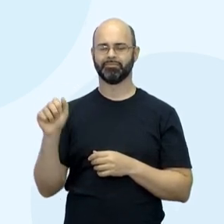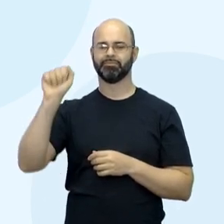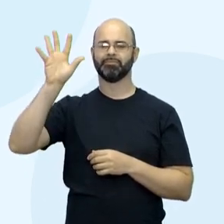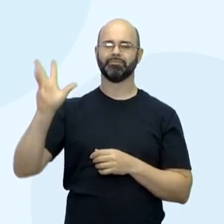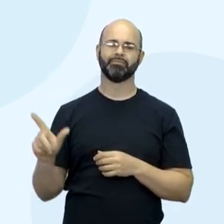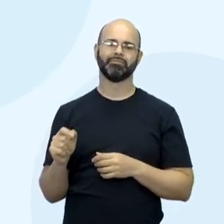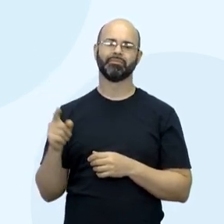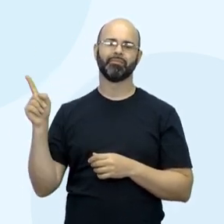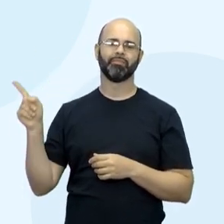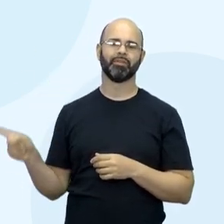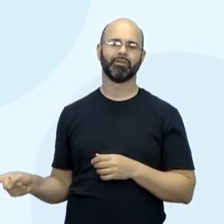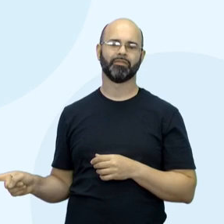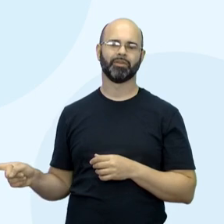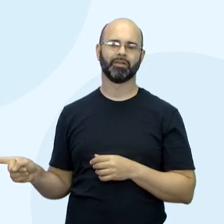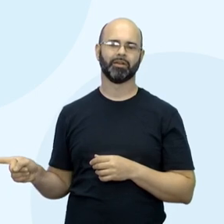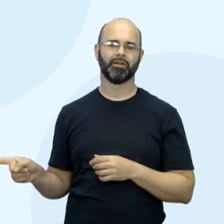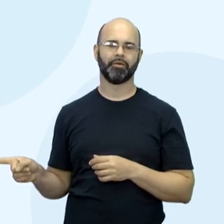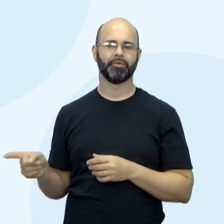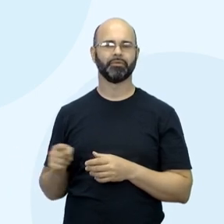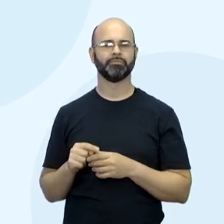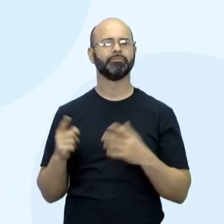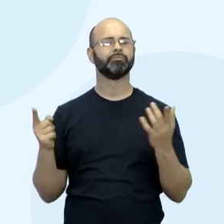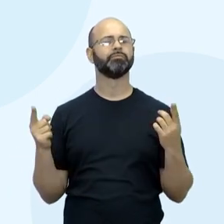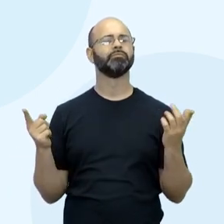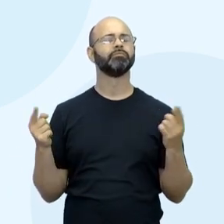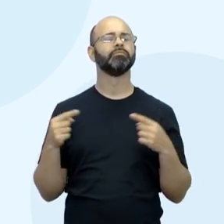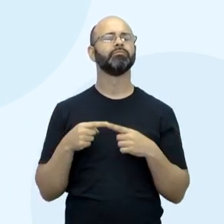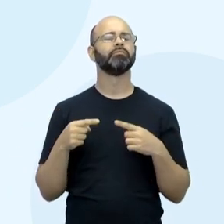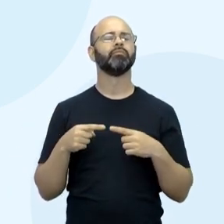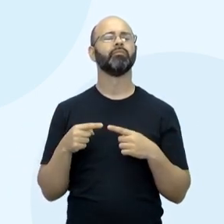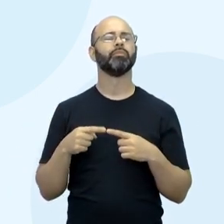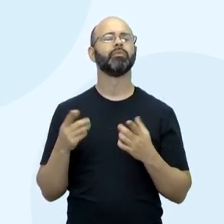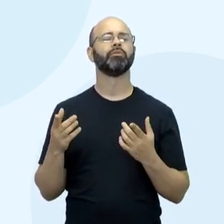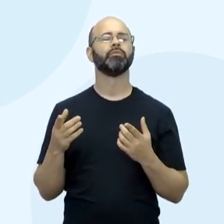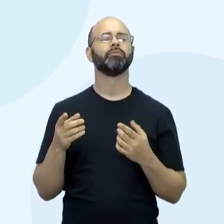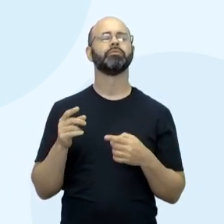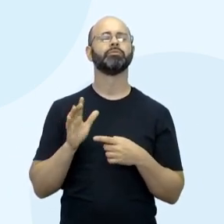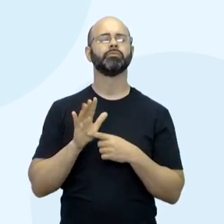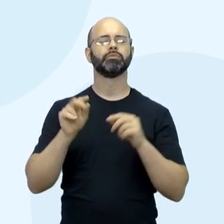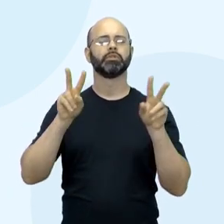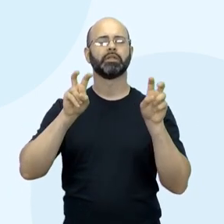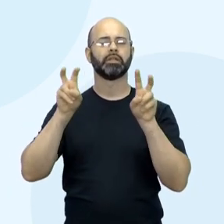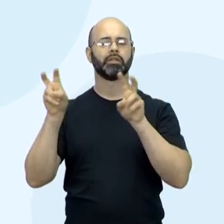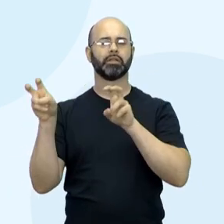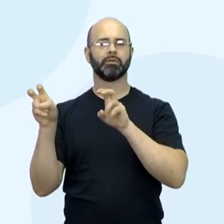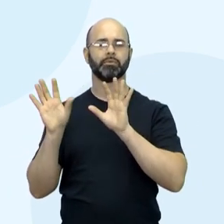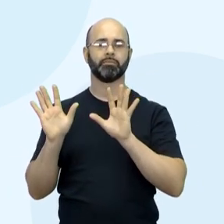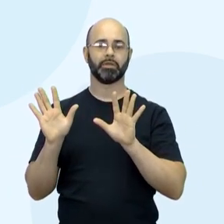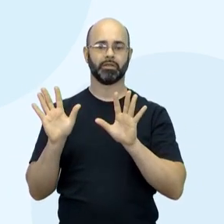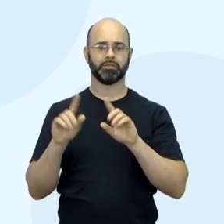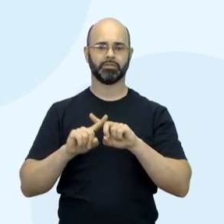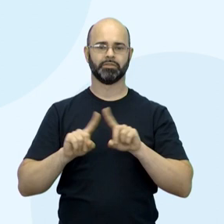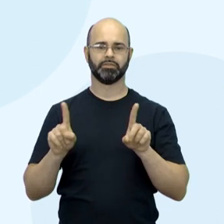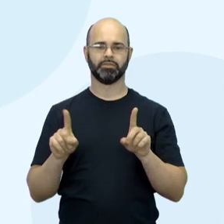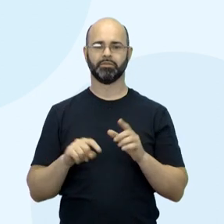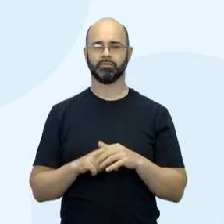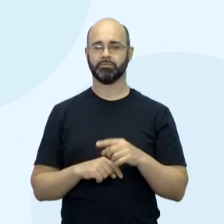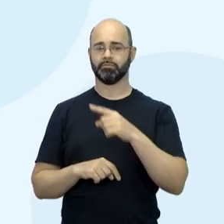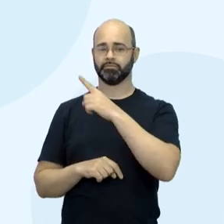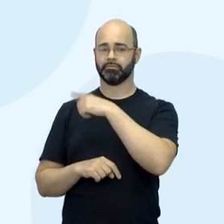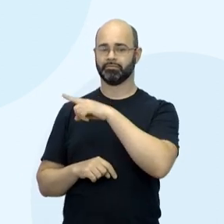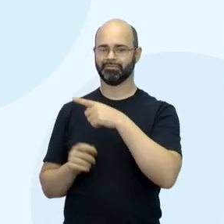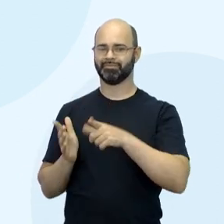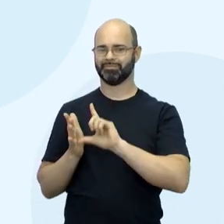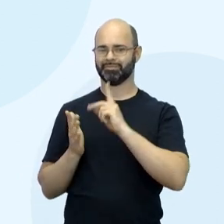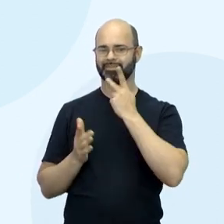Qual é a perspectiva do cinema quando aborda determinados temas? Mas, isso aí é o que você